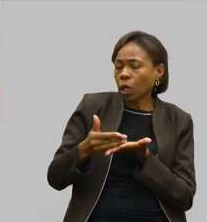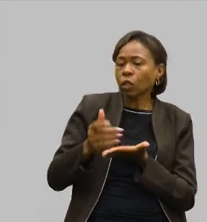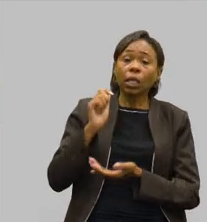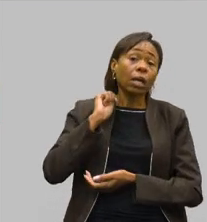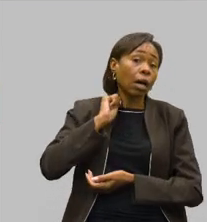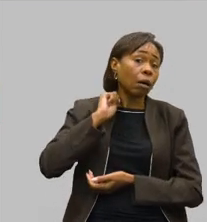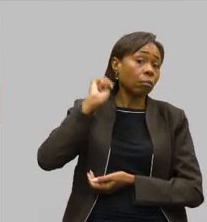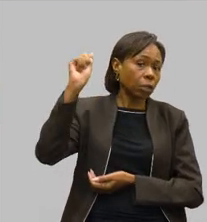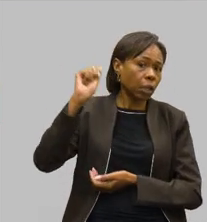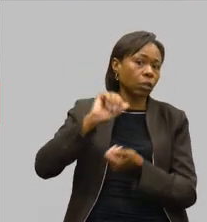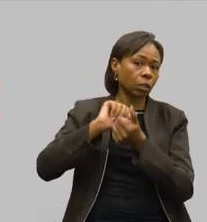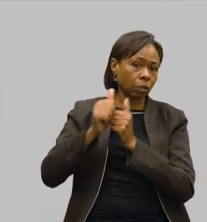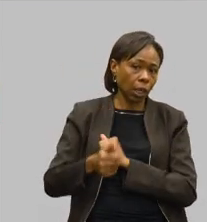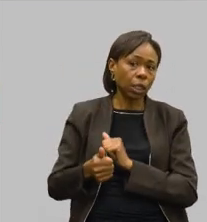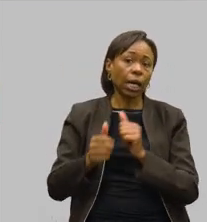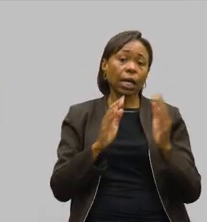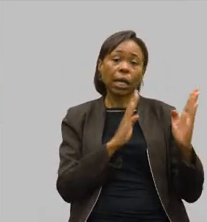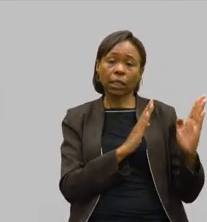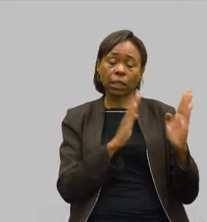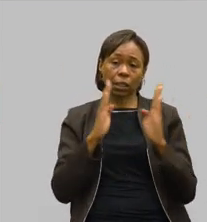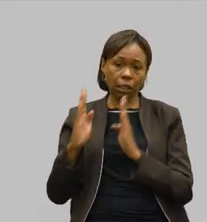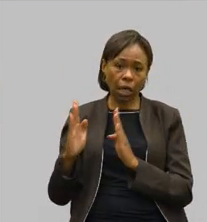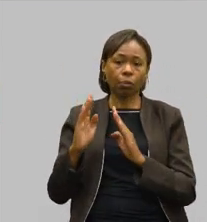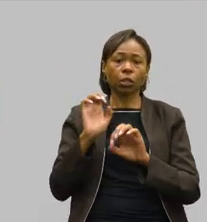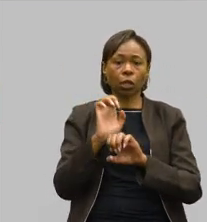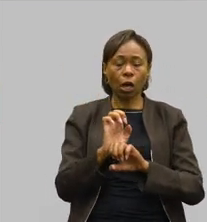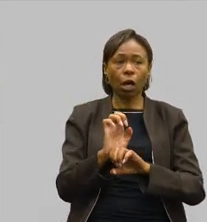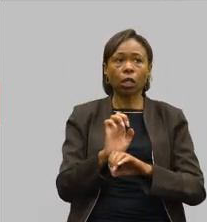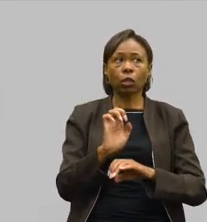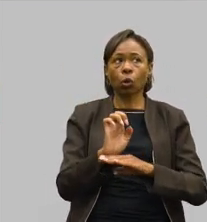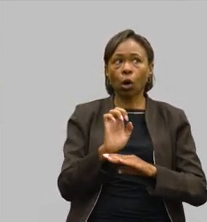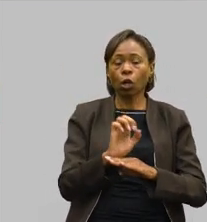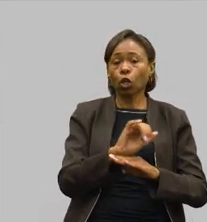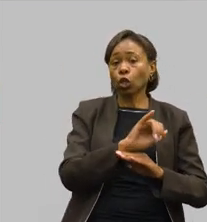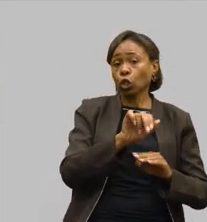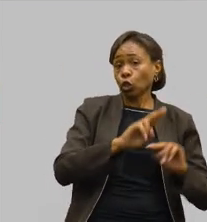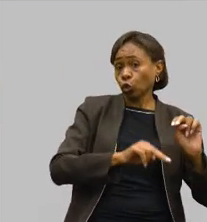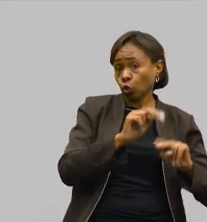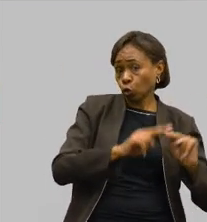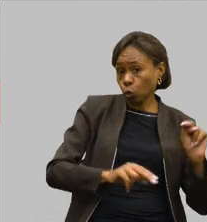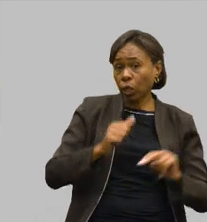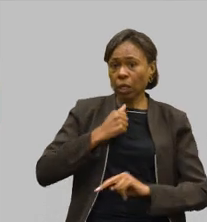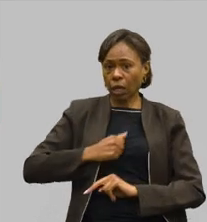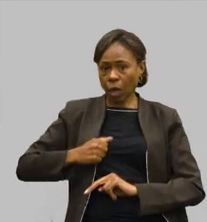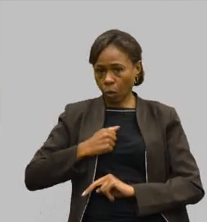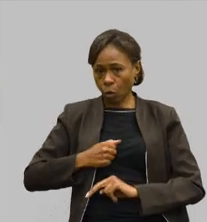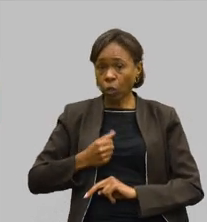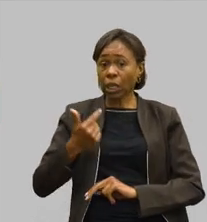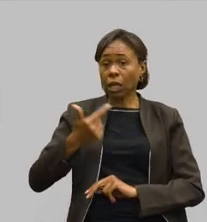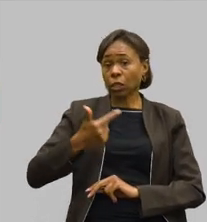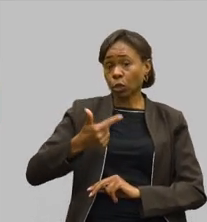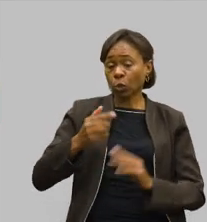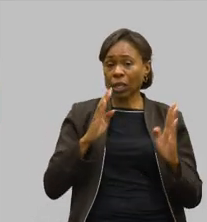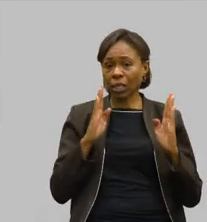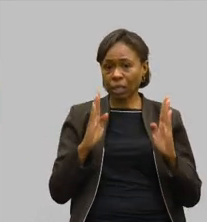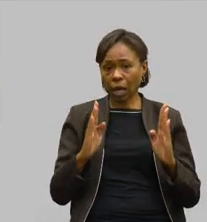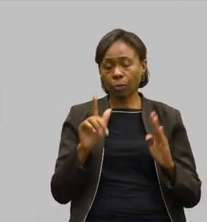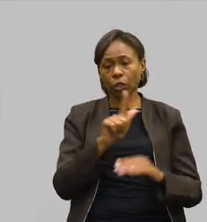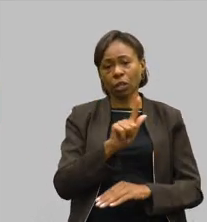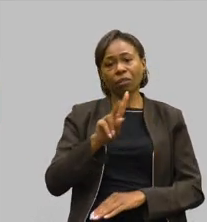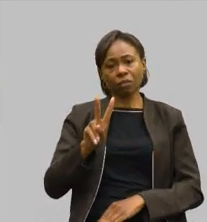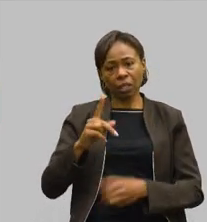e a etapa estadual está dividida em duas fases, em julho e agosto, e vai acontecer agora a segunda etapa em governador Valadares,